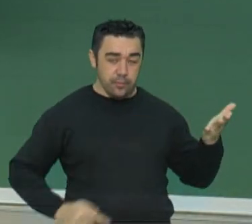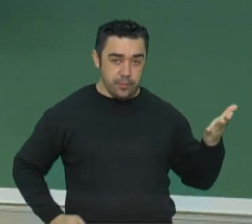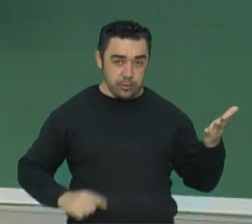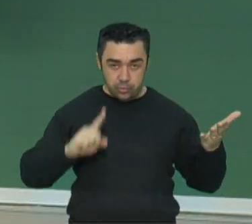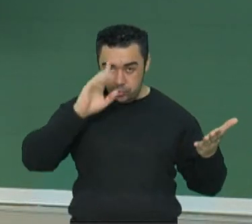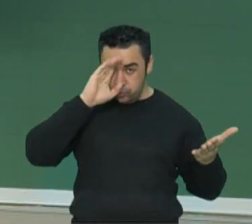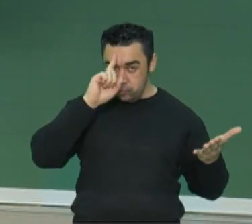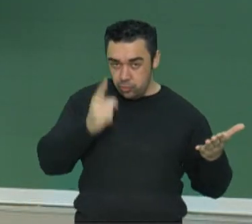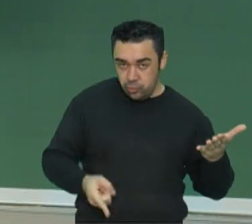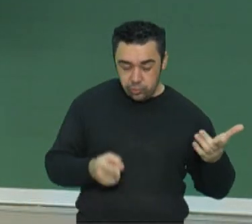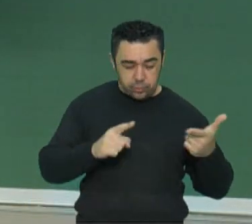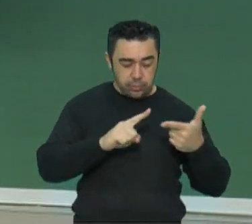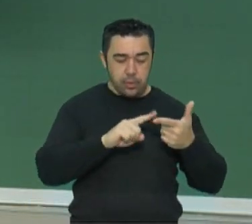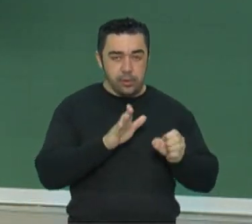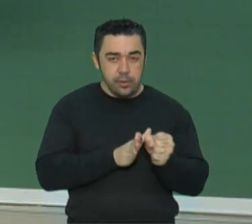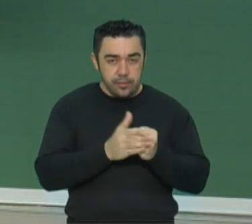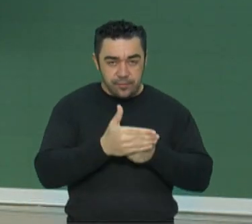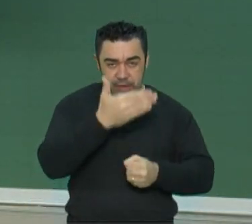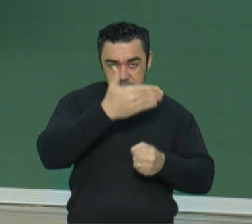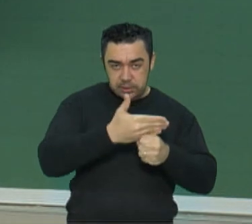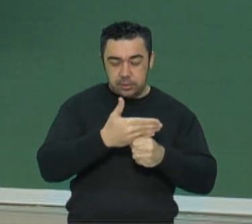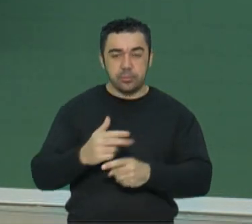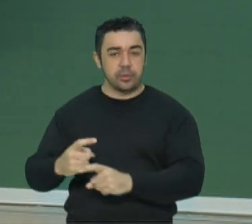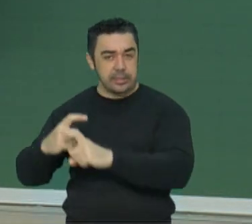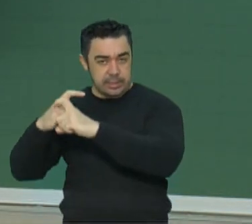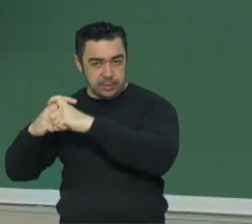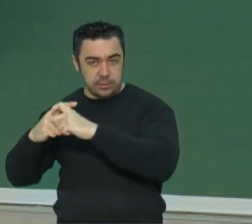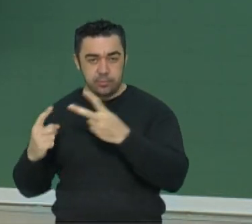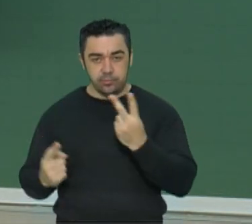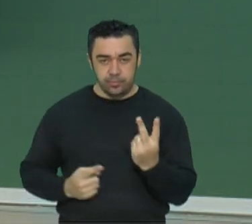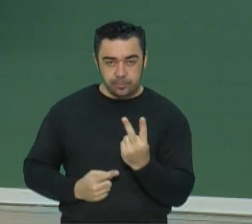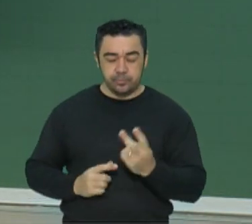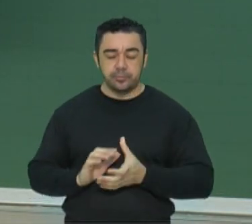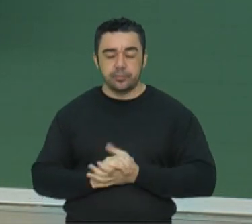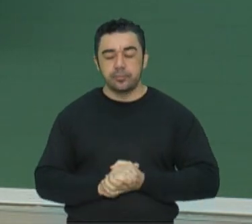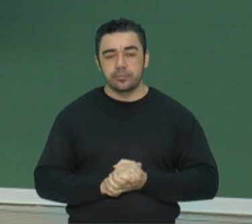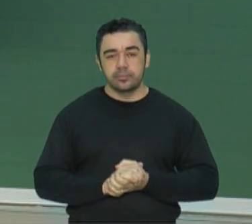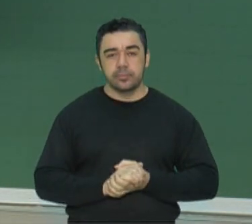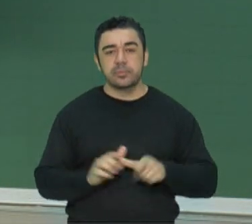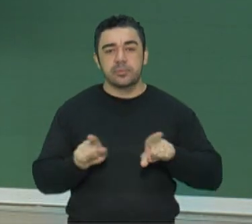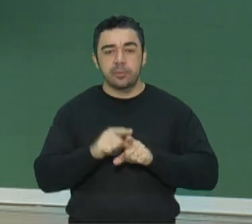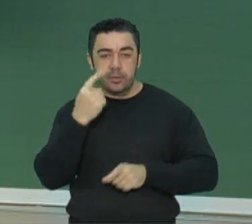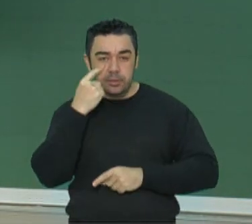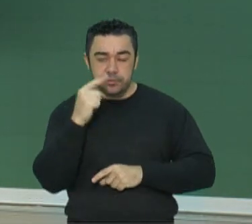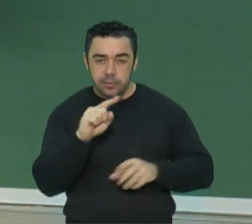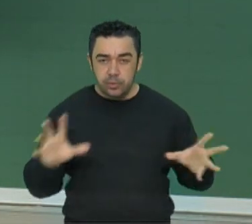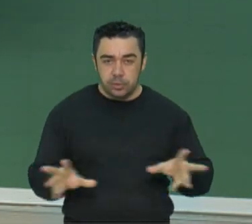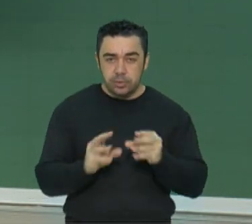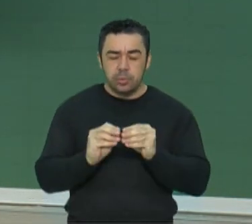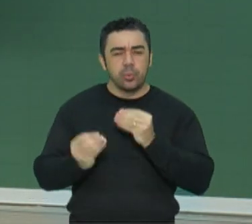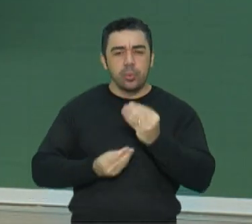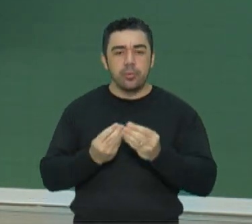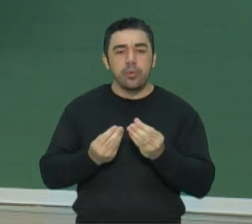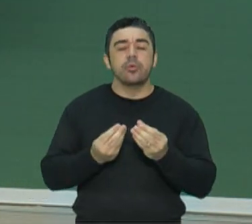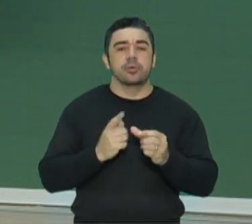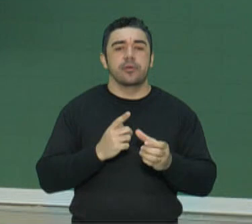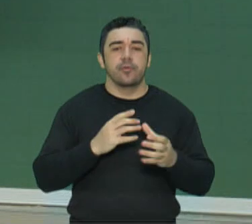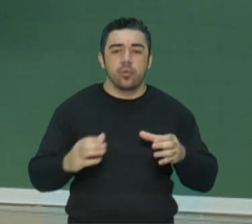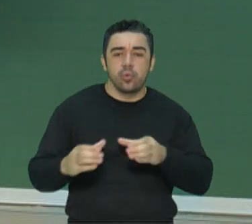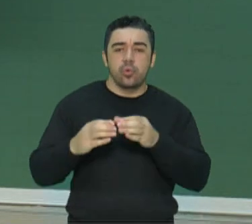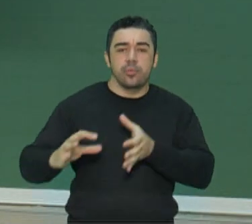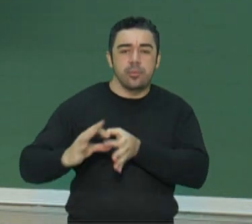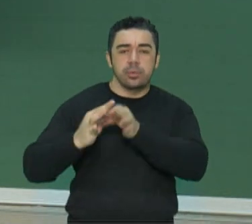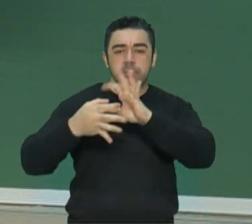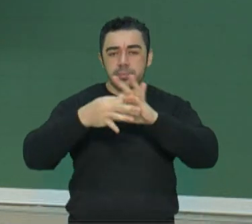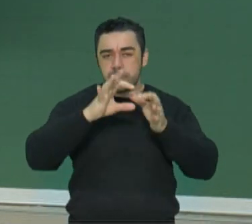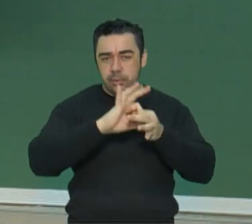totalitários, fascismo e nazismo. Ainda você revisou como foi a formação dos países do eixo e